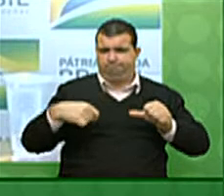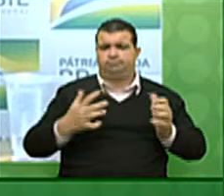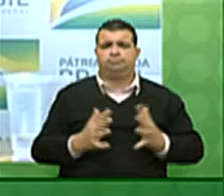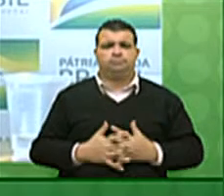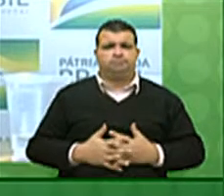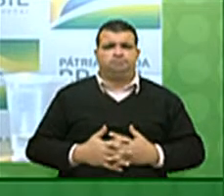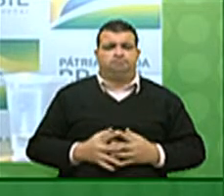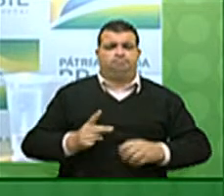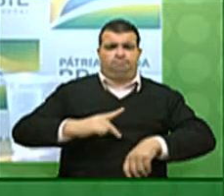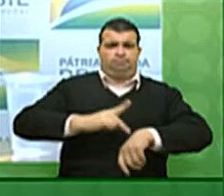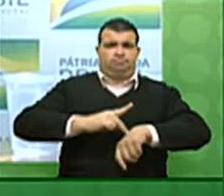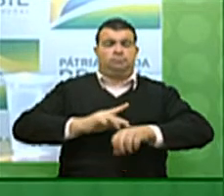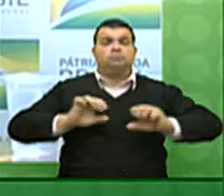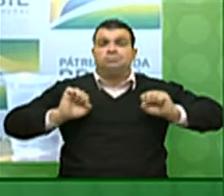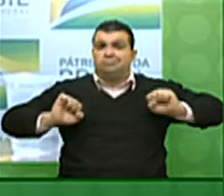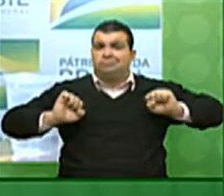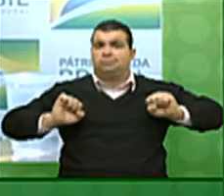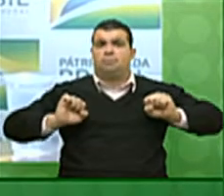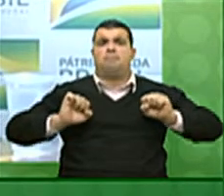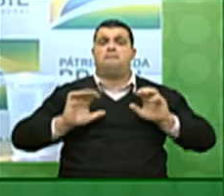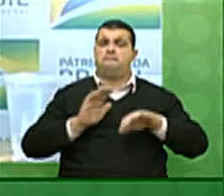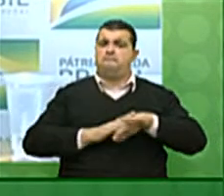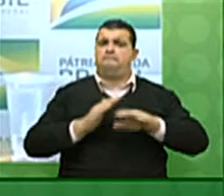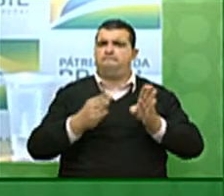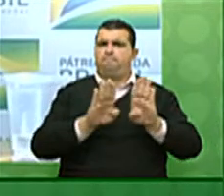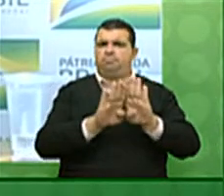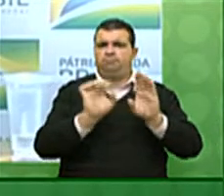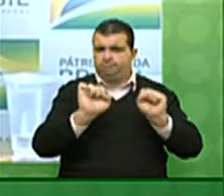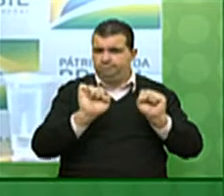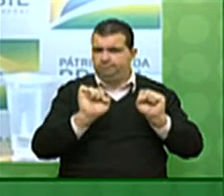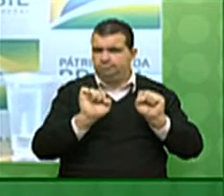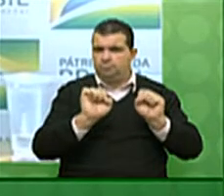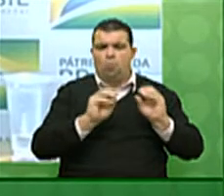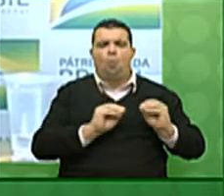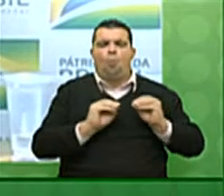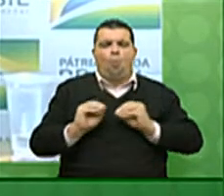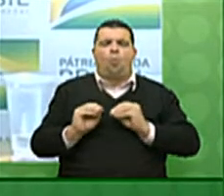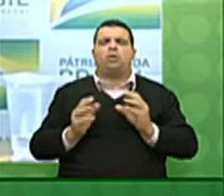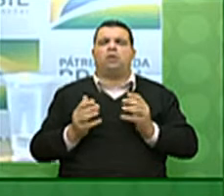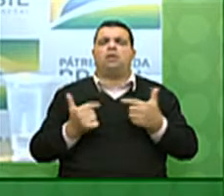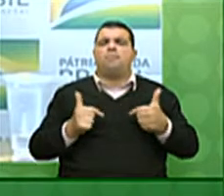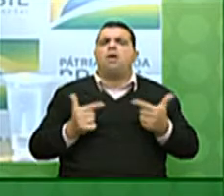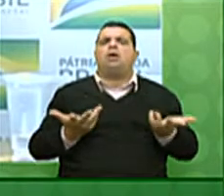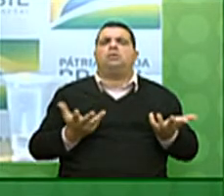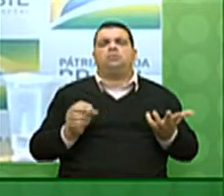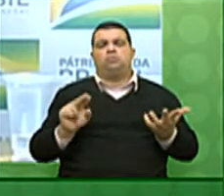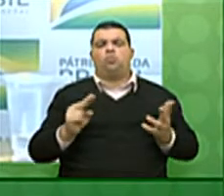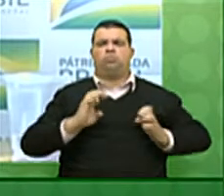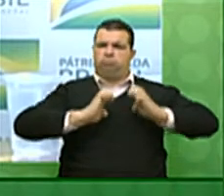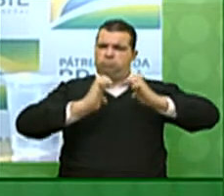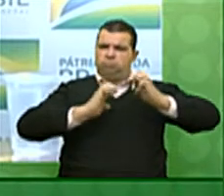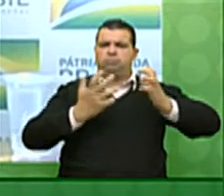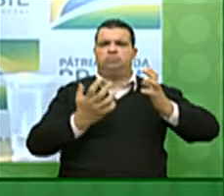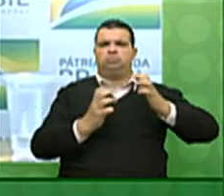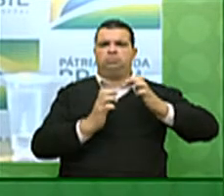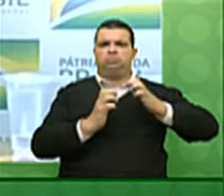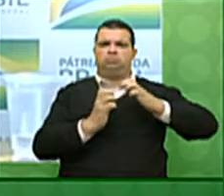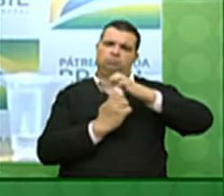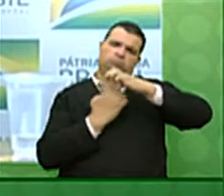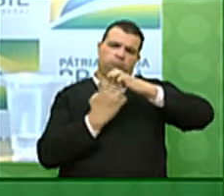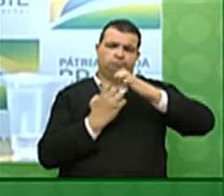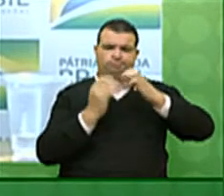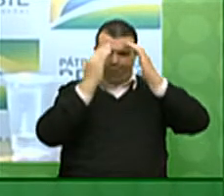poderão estar mais fechados com a realocação de empregos e indústrias, obedecendo